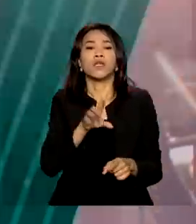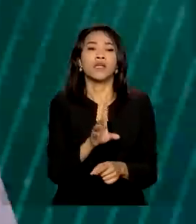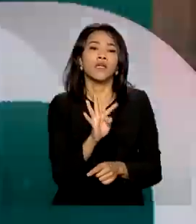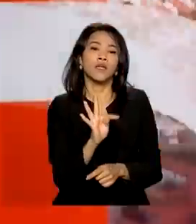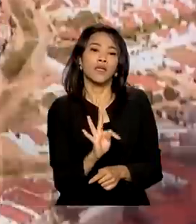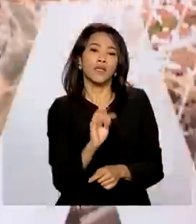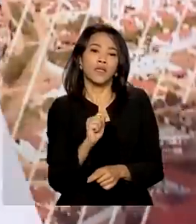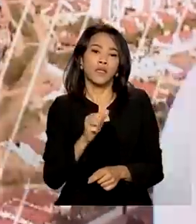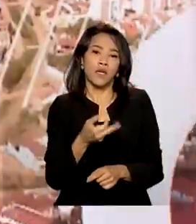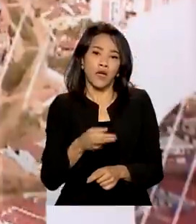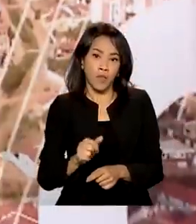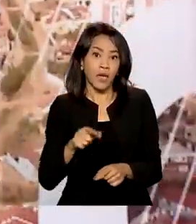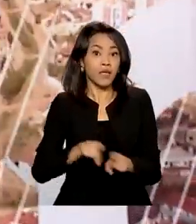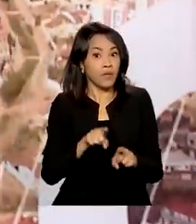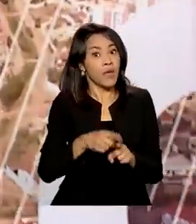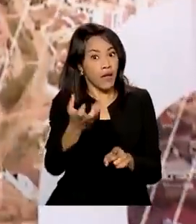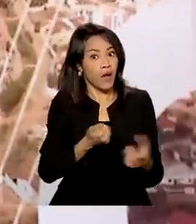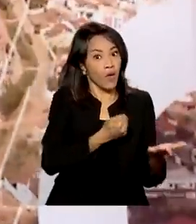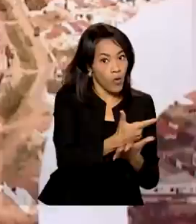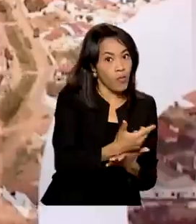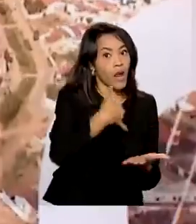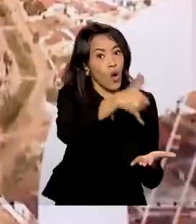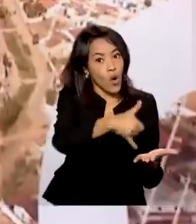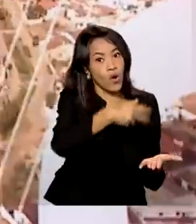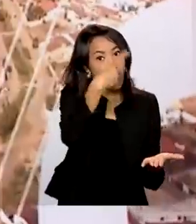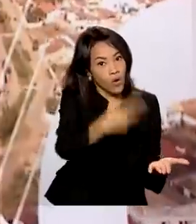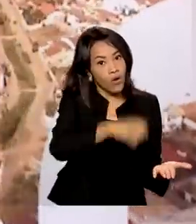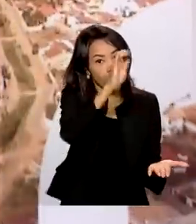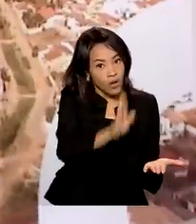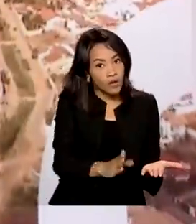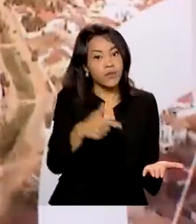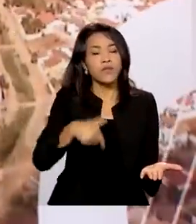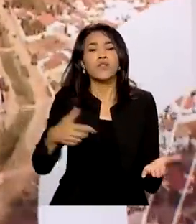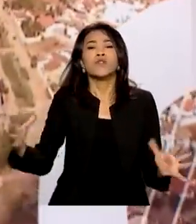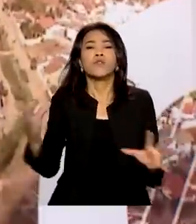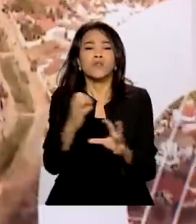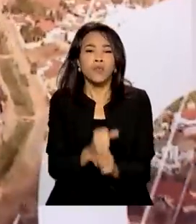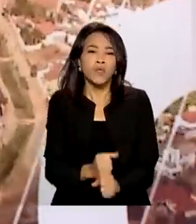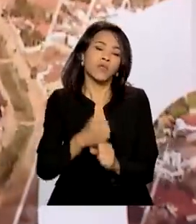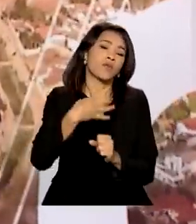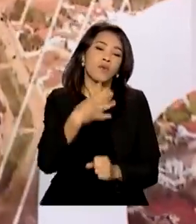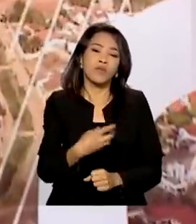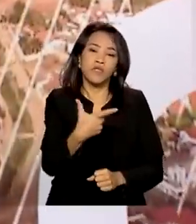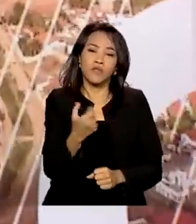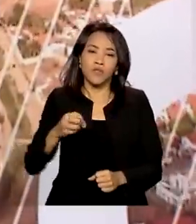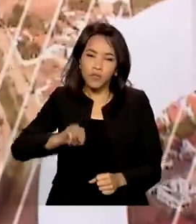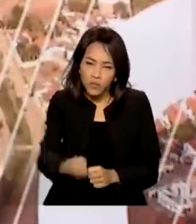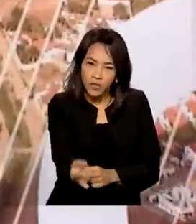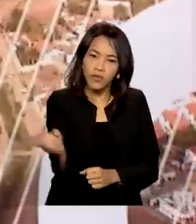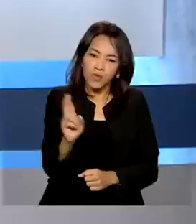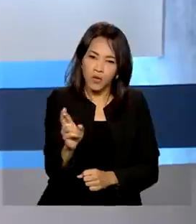óleos vegetais. As trocas comerciais entre os dois países são de 420 milhões de dólares ao ano.